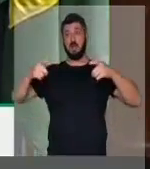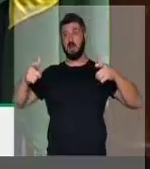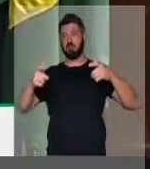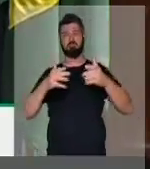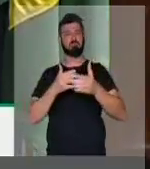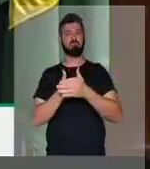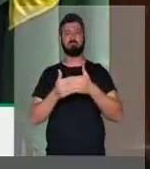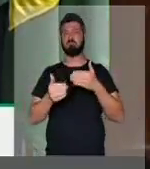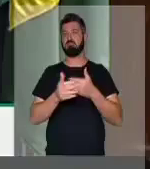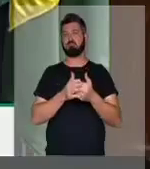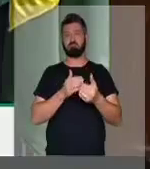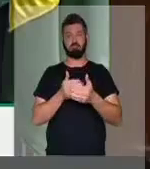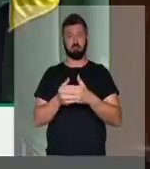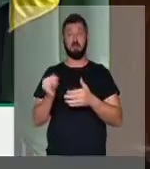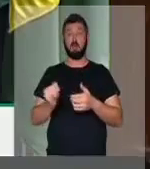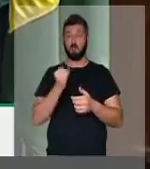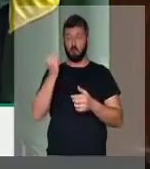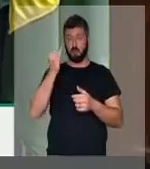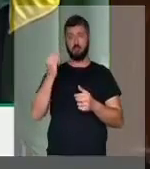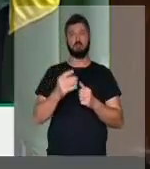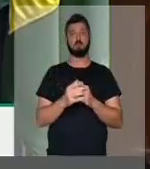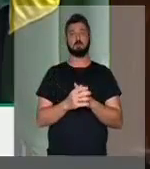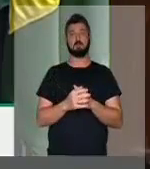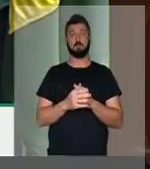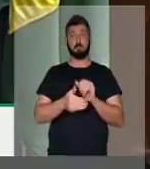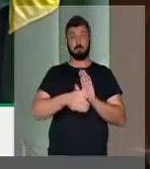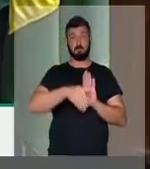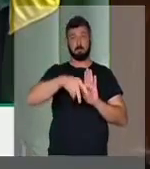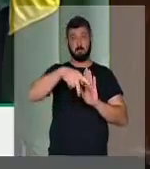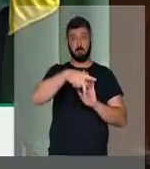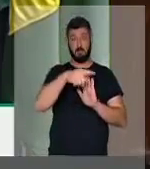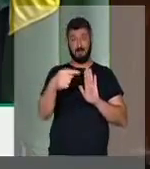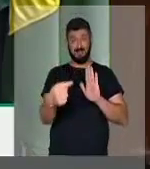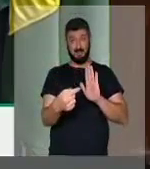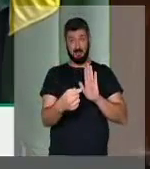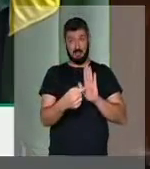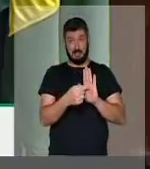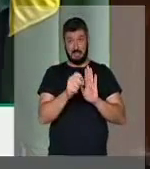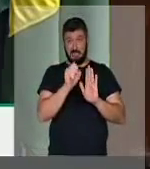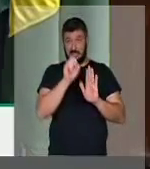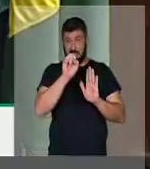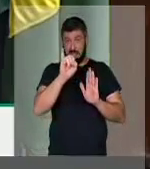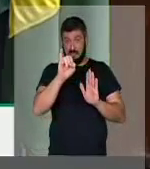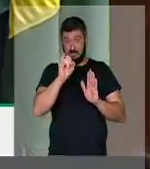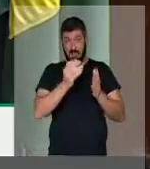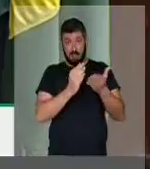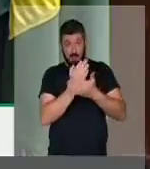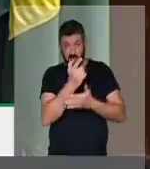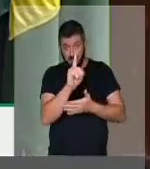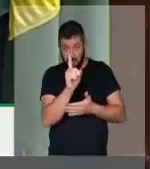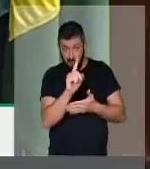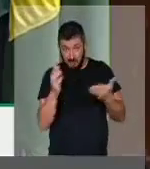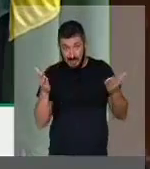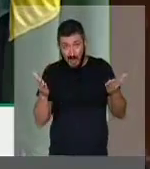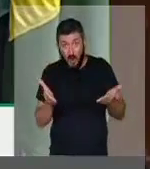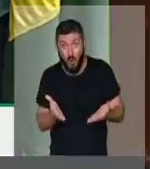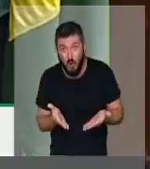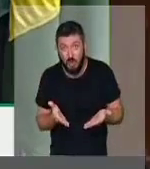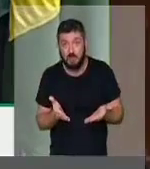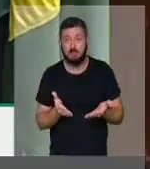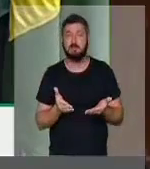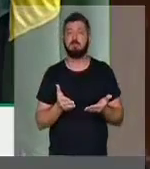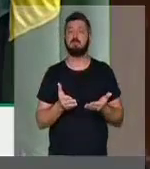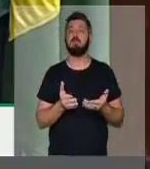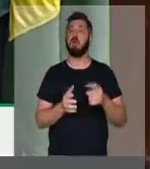médios ou grandes. Essa medida provisória, caso nós não aprovarmos ela no dia de hoje,